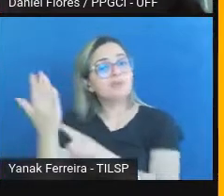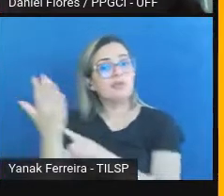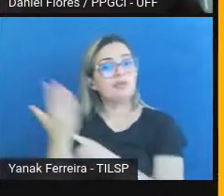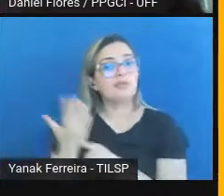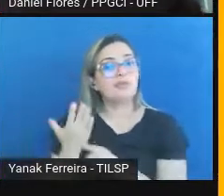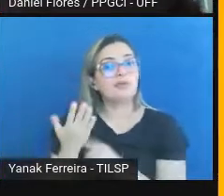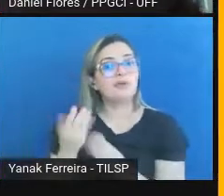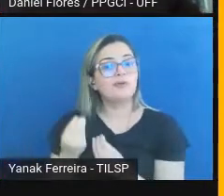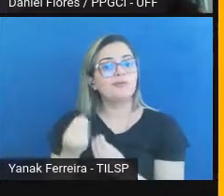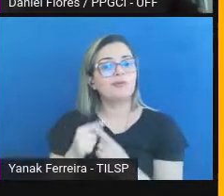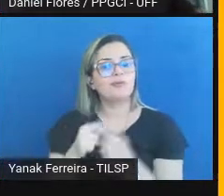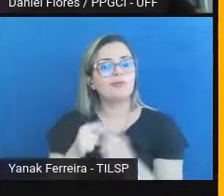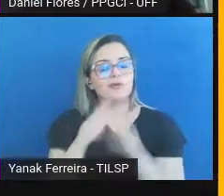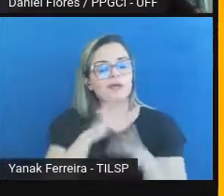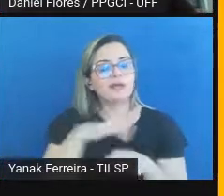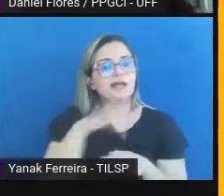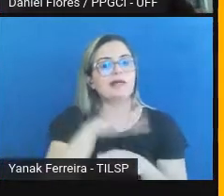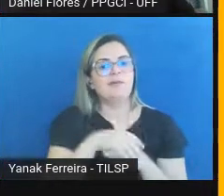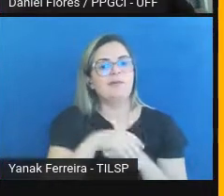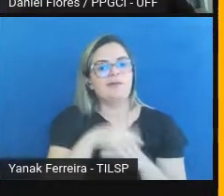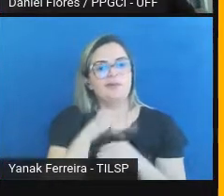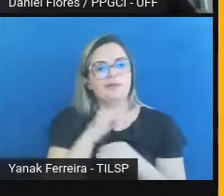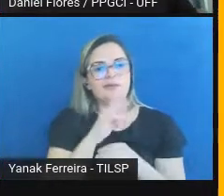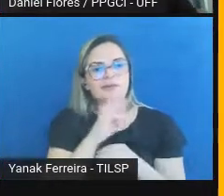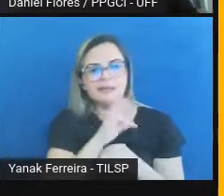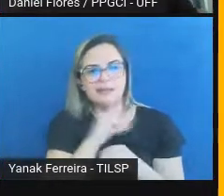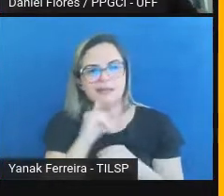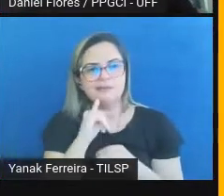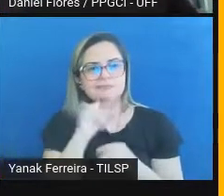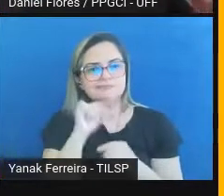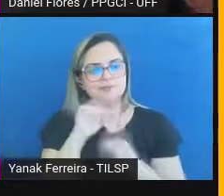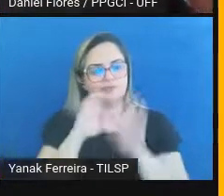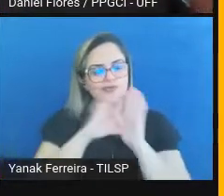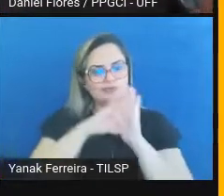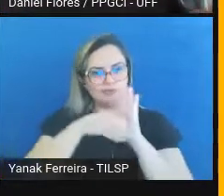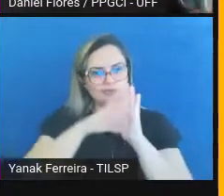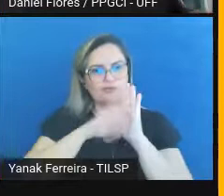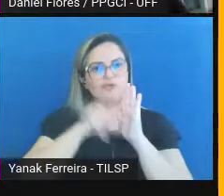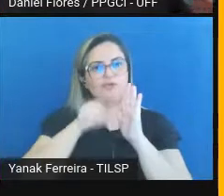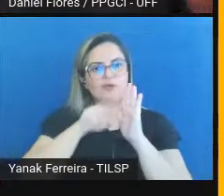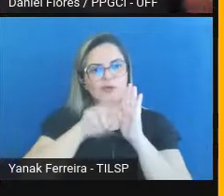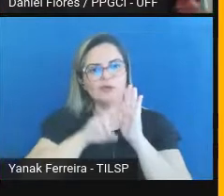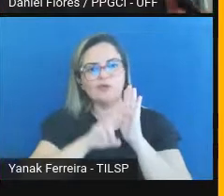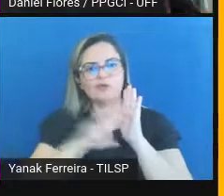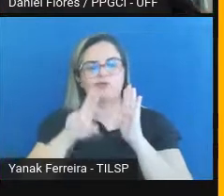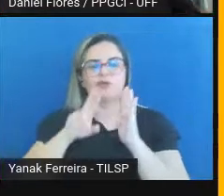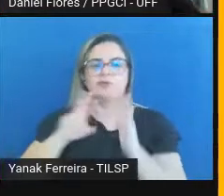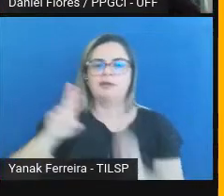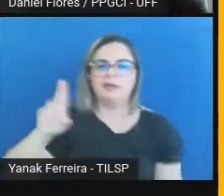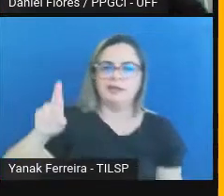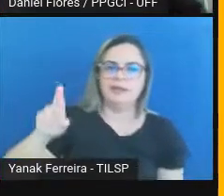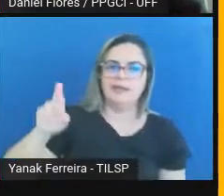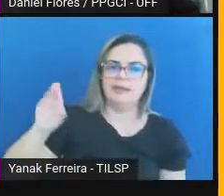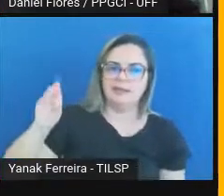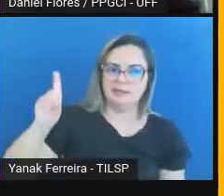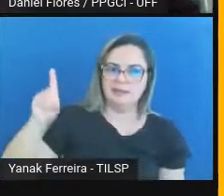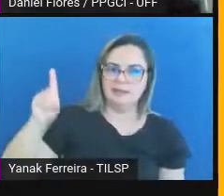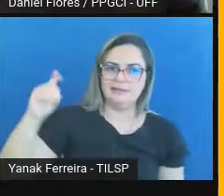bíblio de muso e TI, este conceito, o RDC, repositório digital